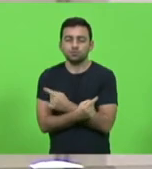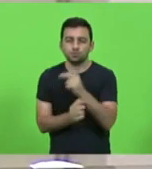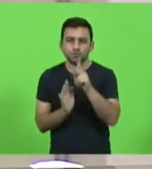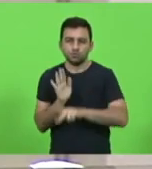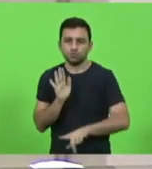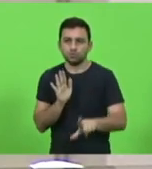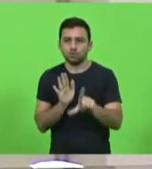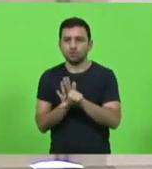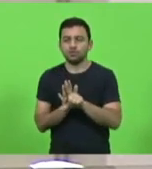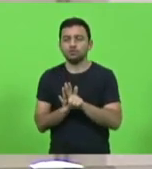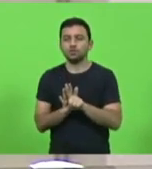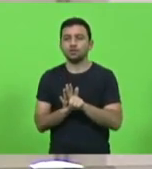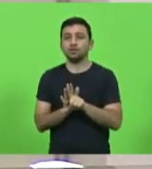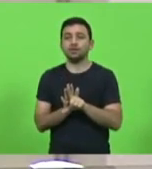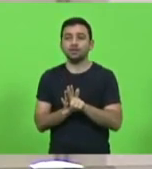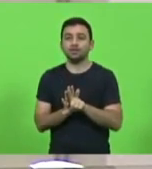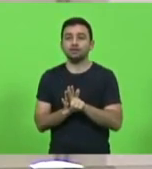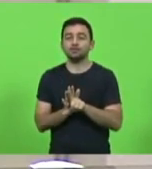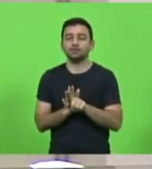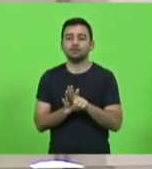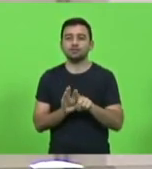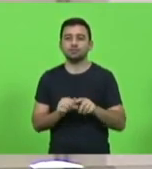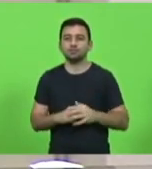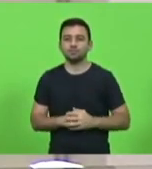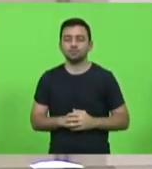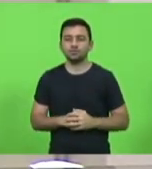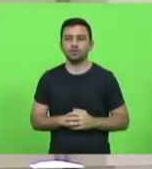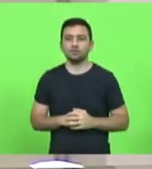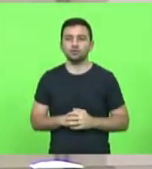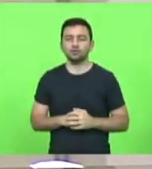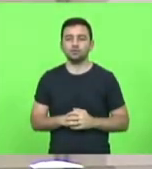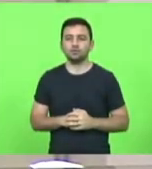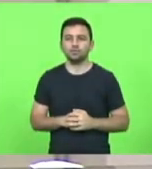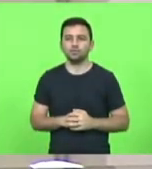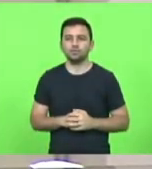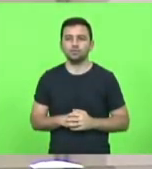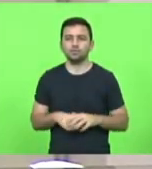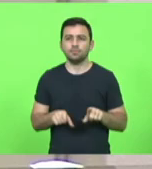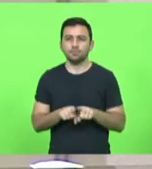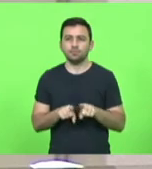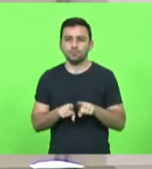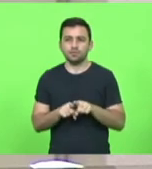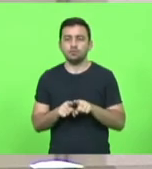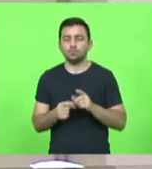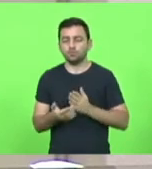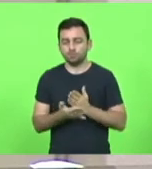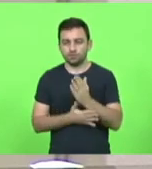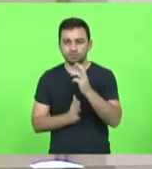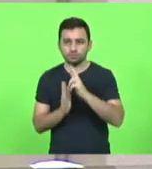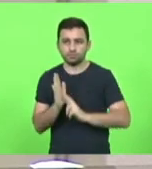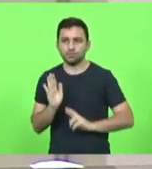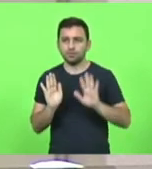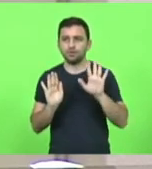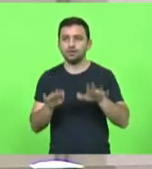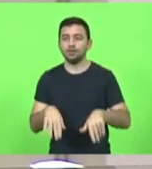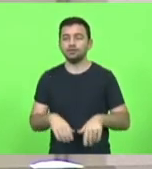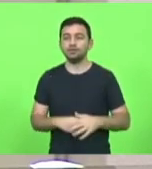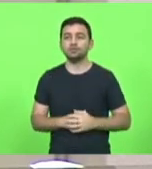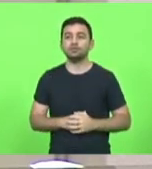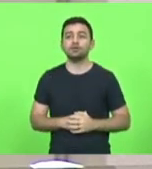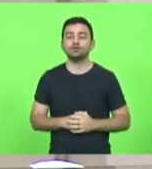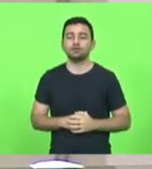172, barra 2018. Foram aprovadas as redações finais e zaradas aos projetos de lei números